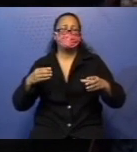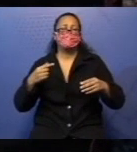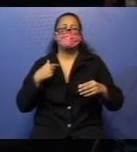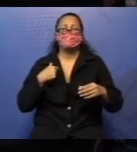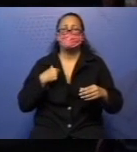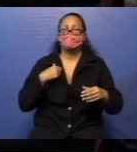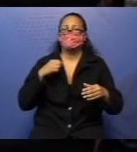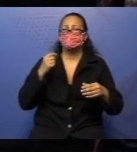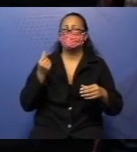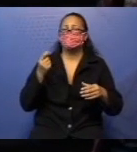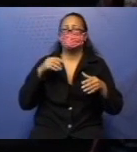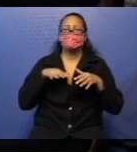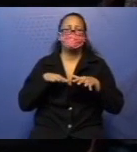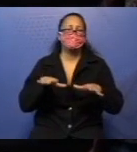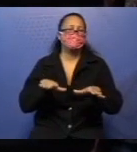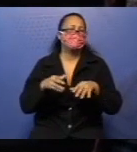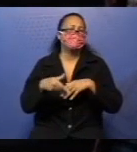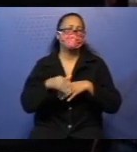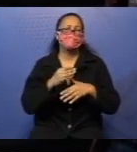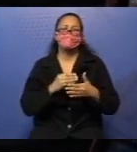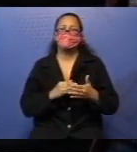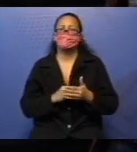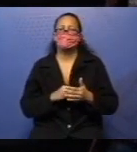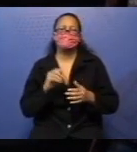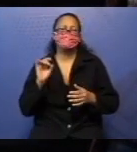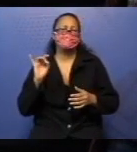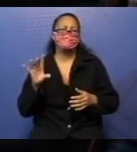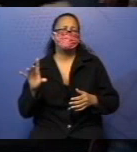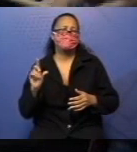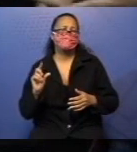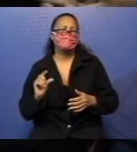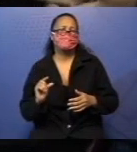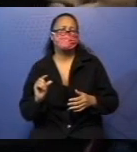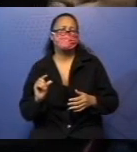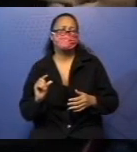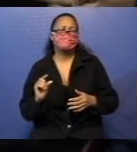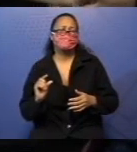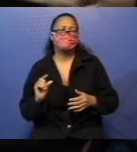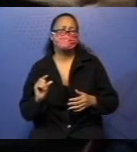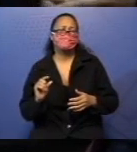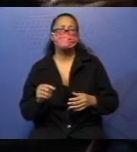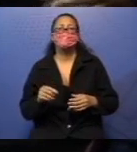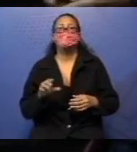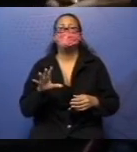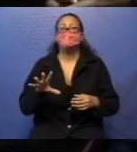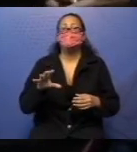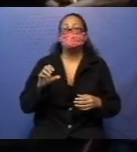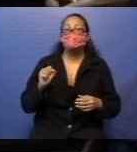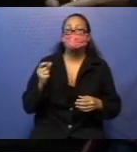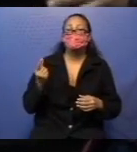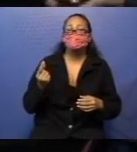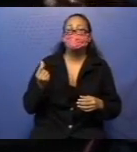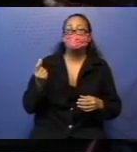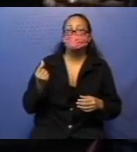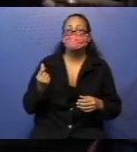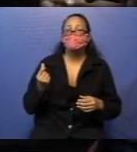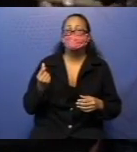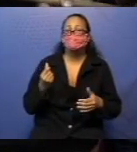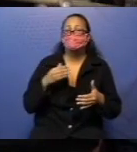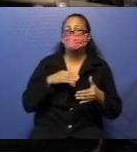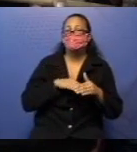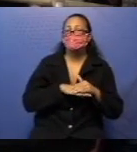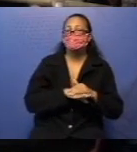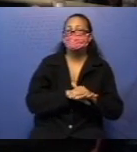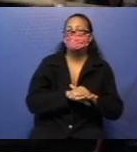semanada. Só uma parte. Olha que interessante. Ela pega o dinheirinho dela, a Mônica pega o dinheirinho dela e